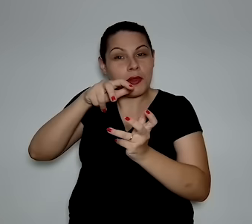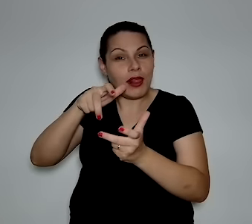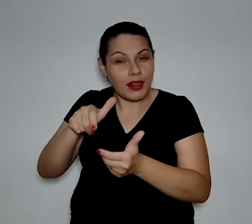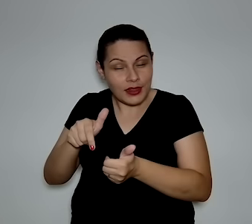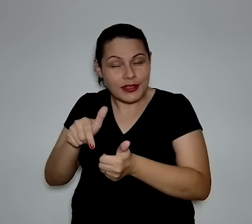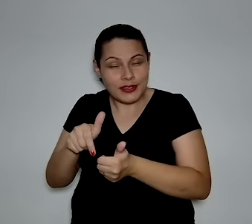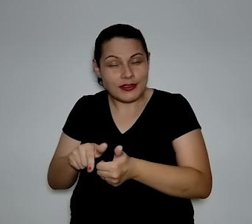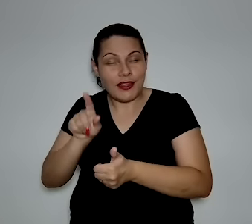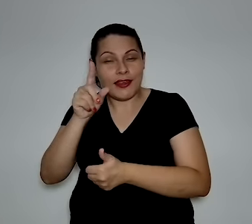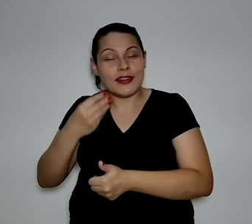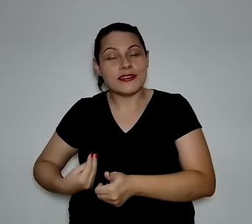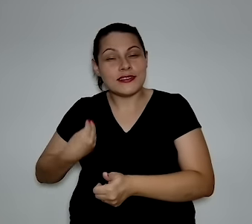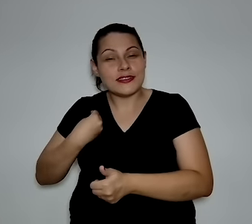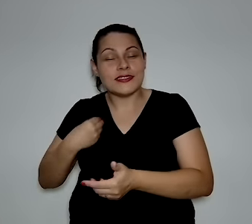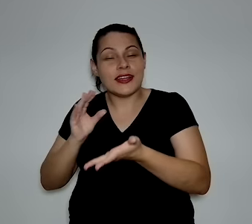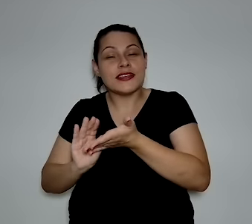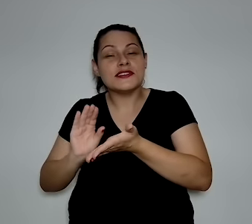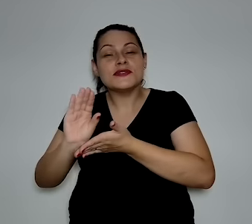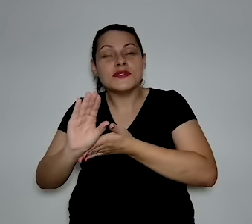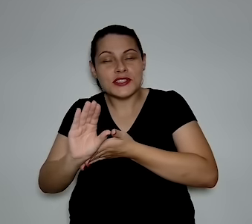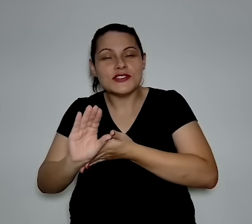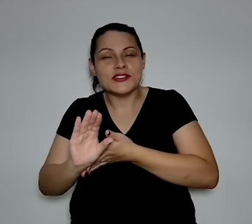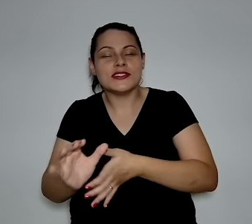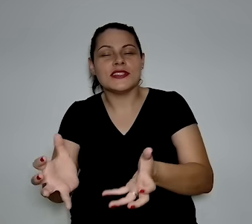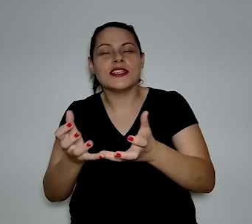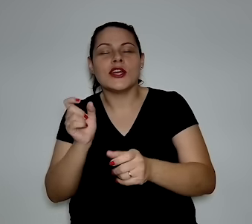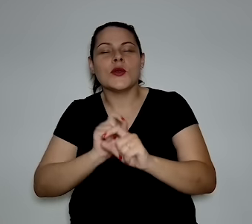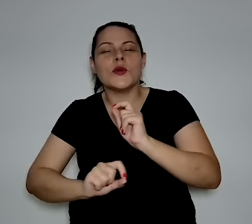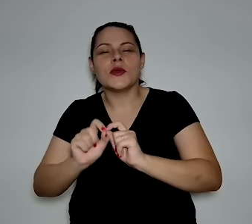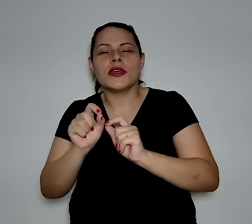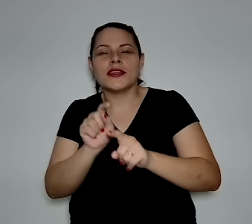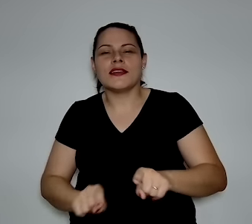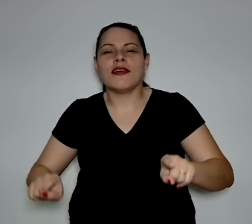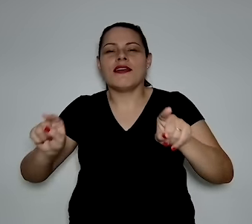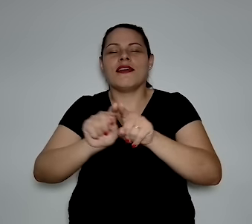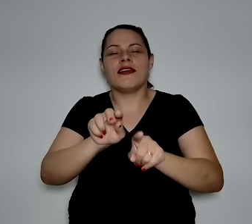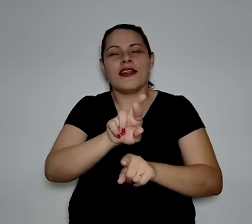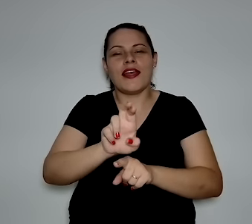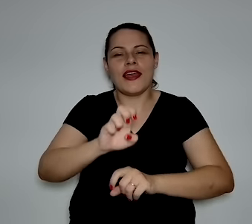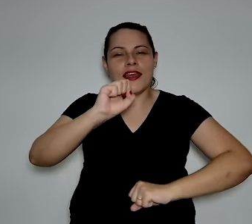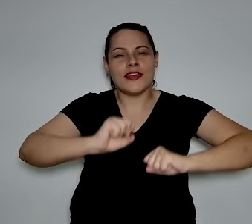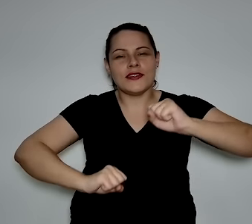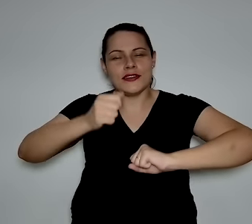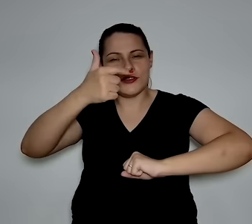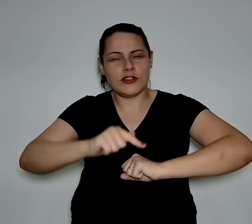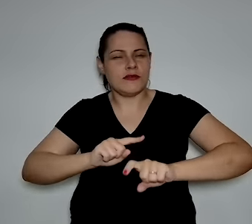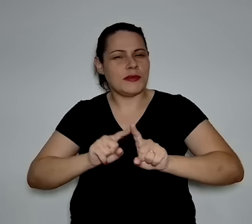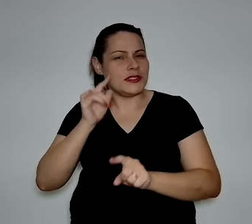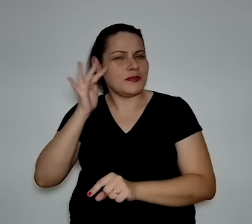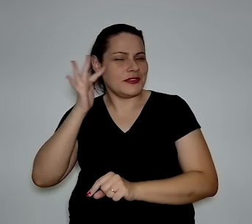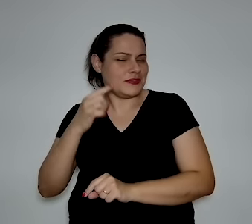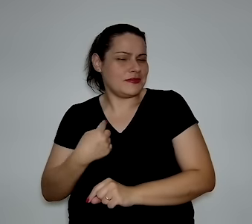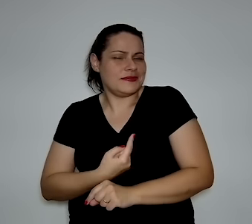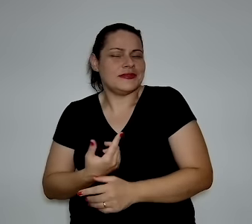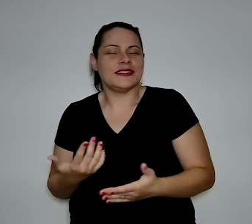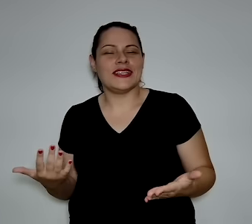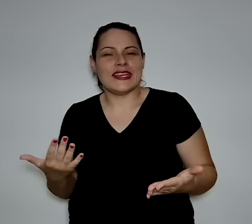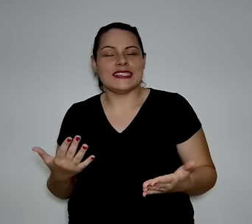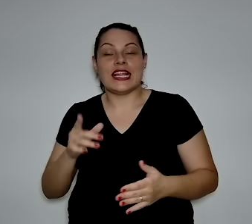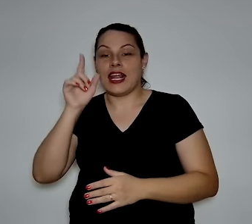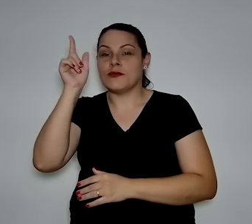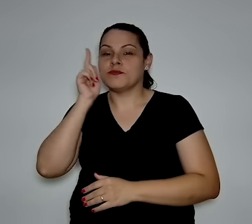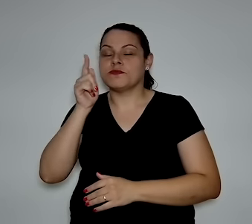planeta e que está investindo no que ele chama de reindustrialização. Imaginemos nós,